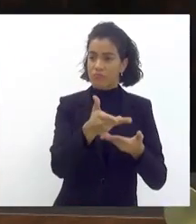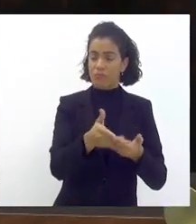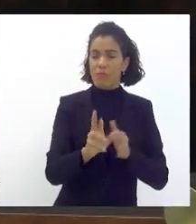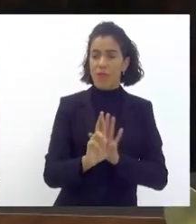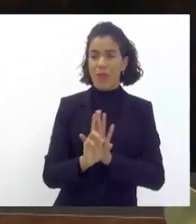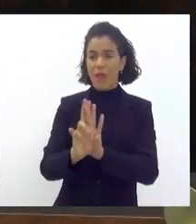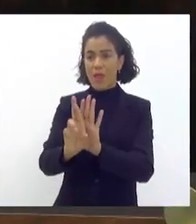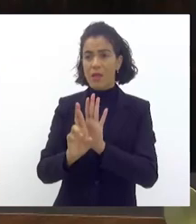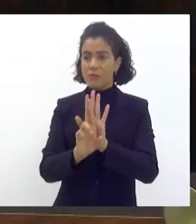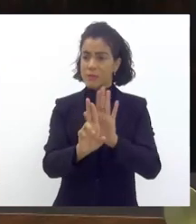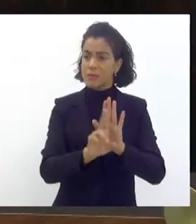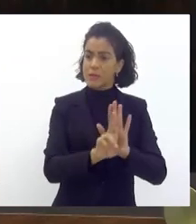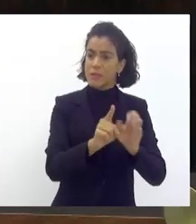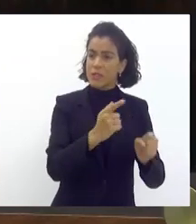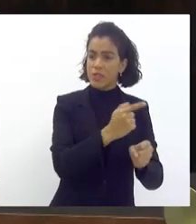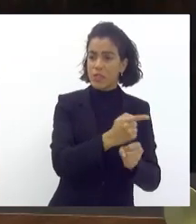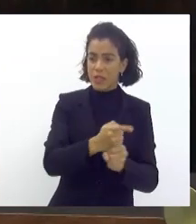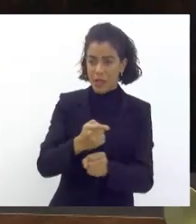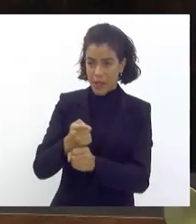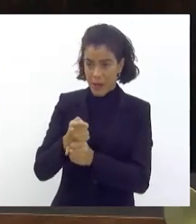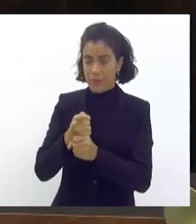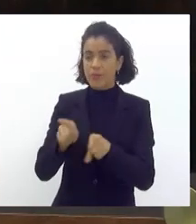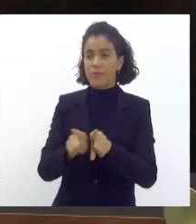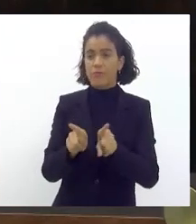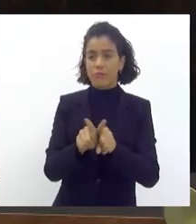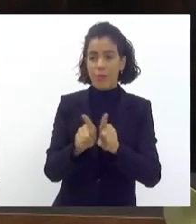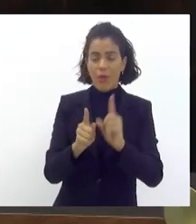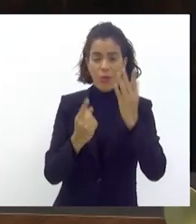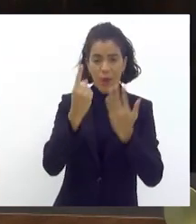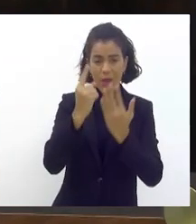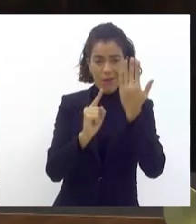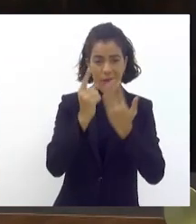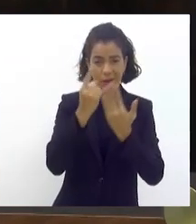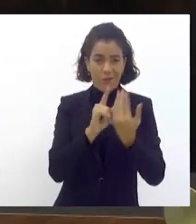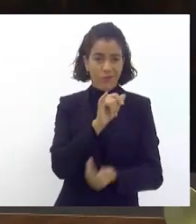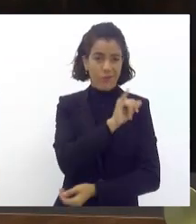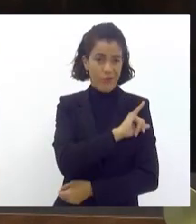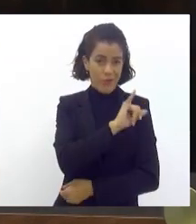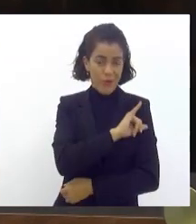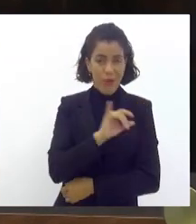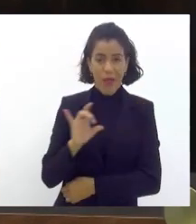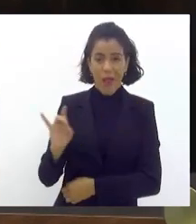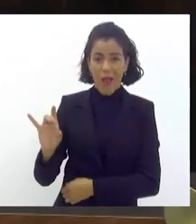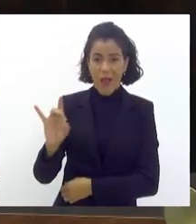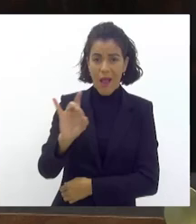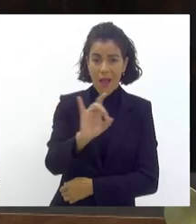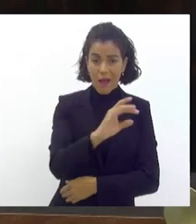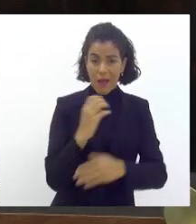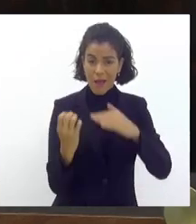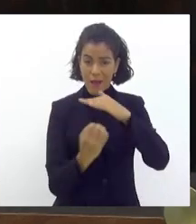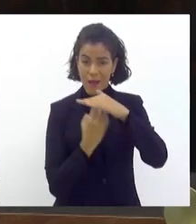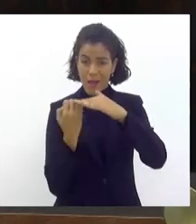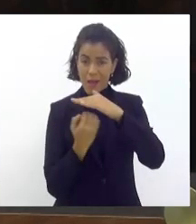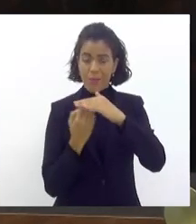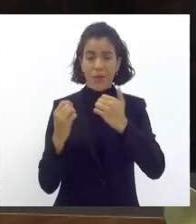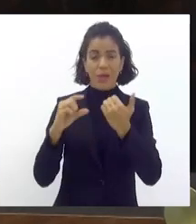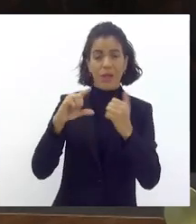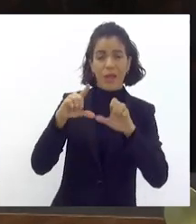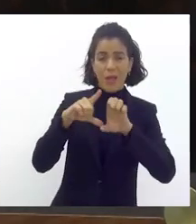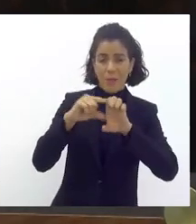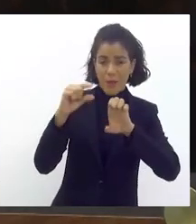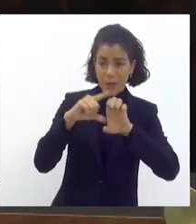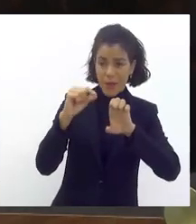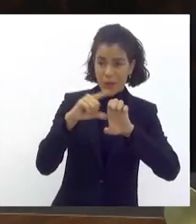presidente de agrameação das ligas do Carnaval do Rio de Janeiro, a cada empresário e empreendedor do setor da cultura,